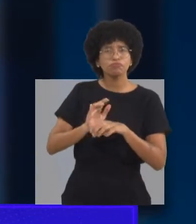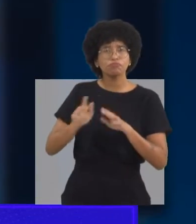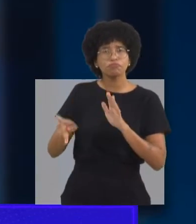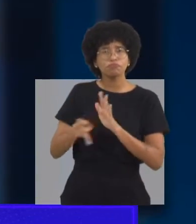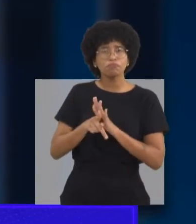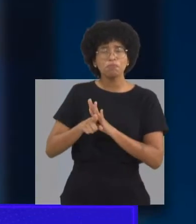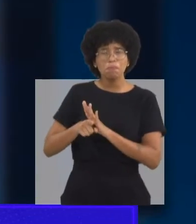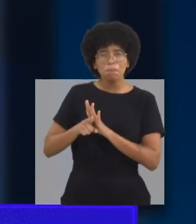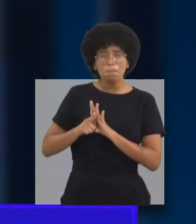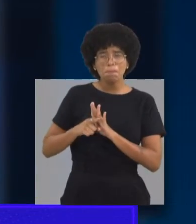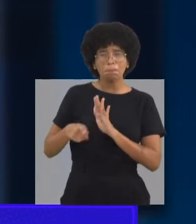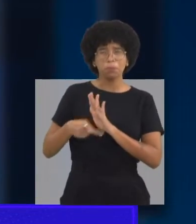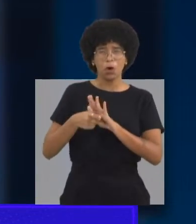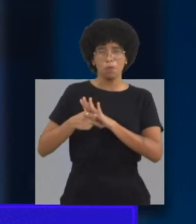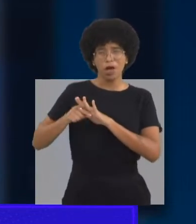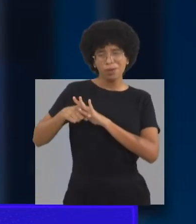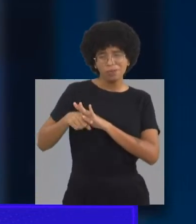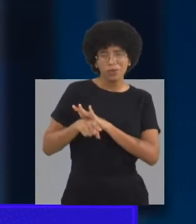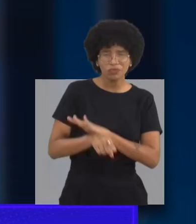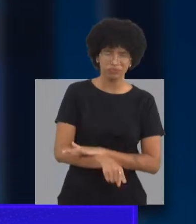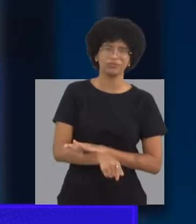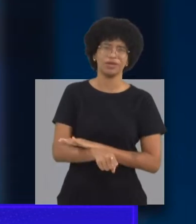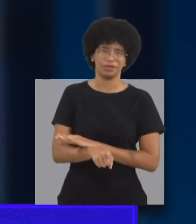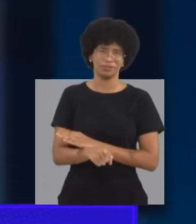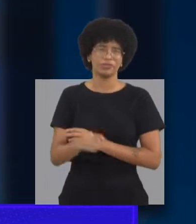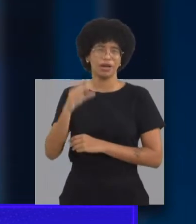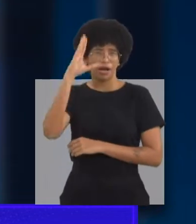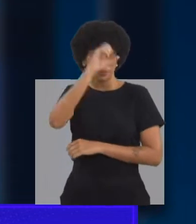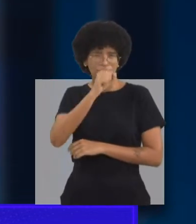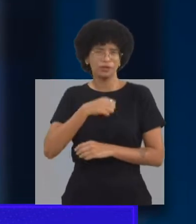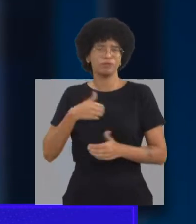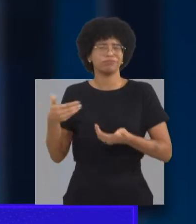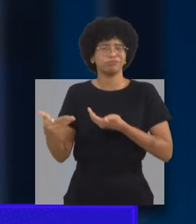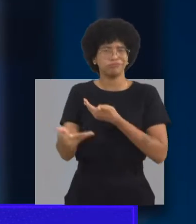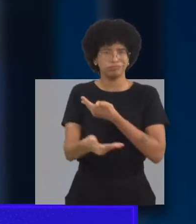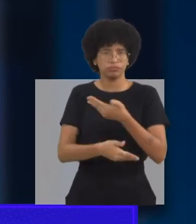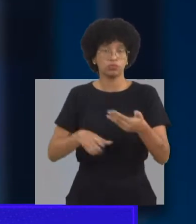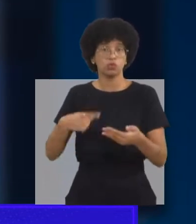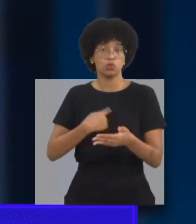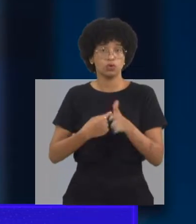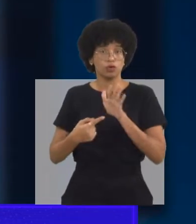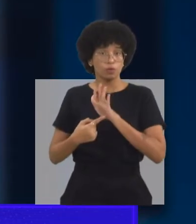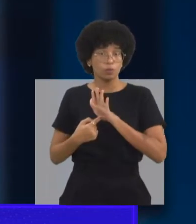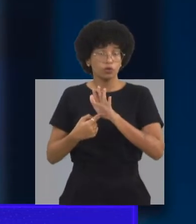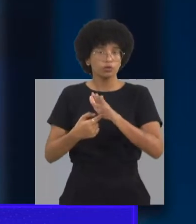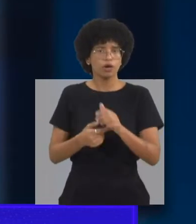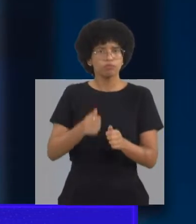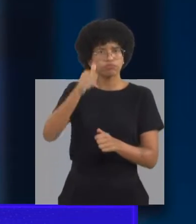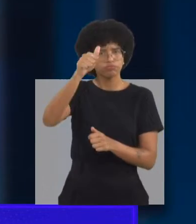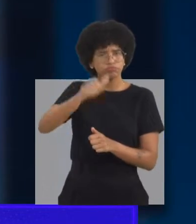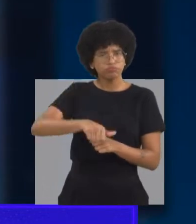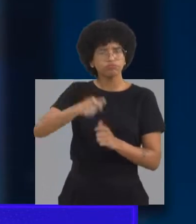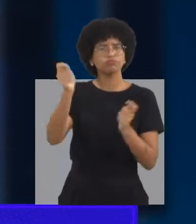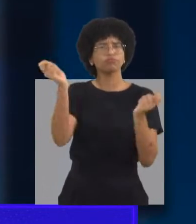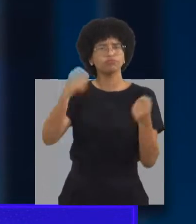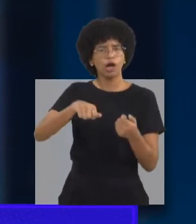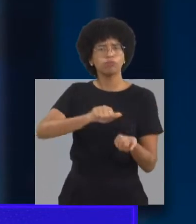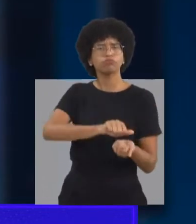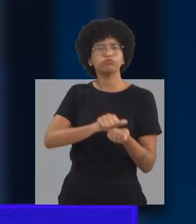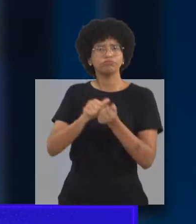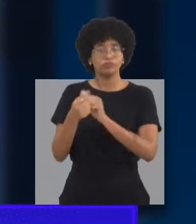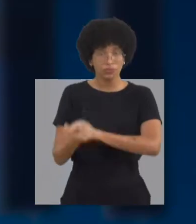Às vezes, a família tem uma meta pedagógica muito específica e essa criança ainda está muito aquém desse